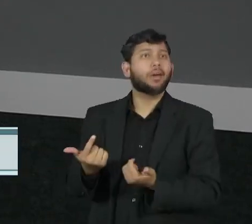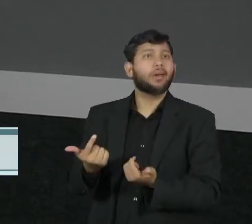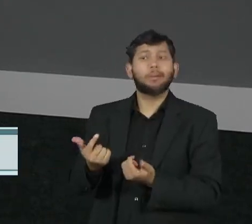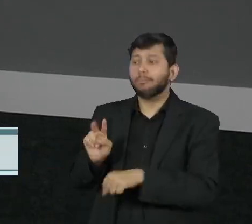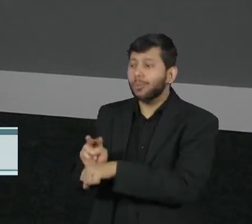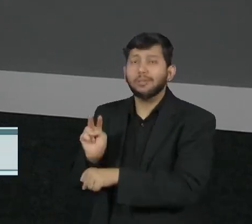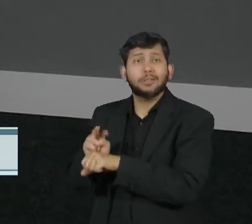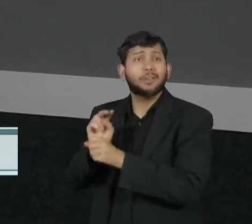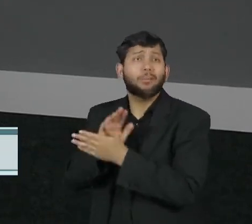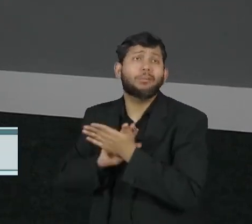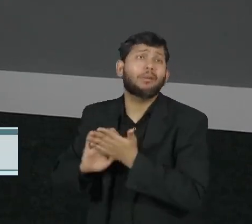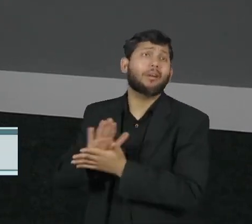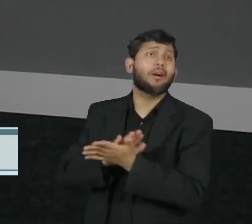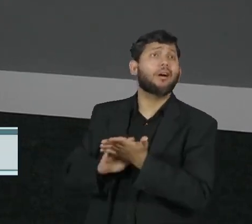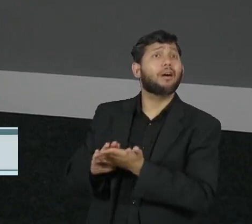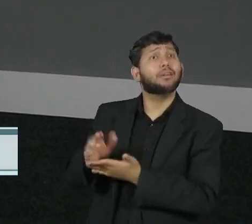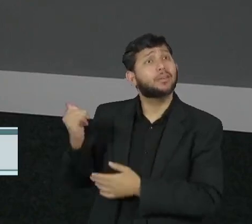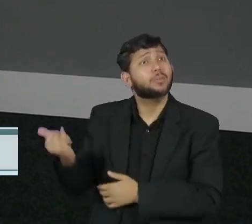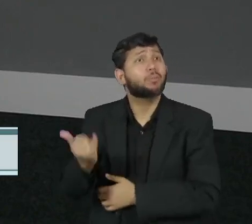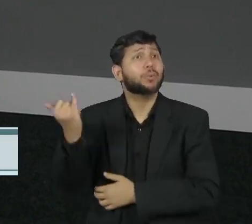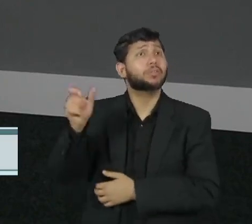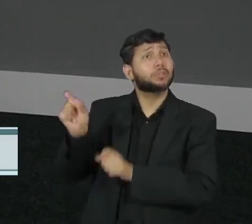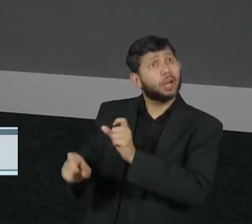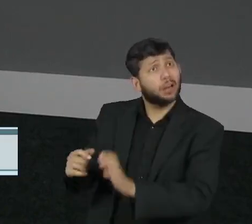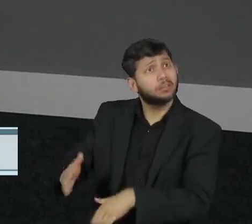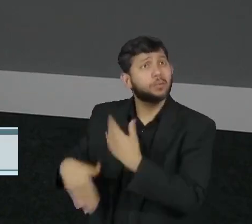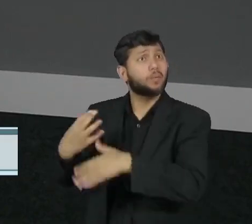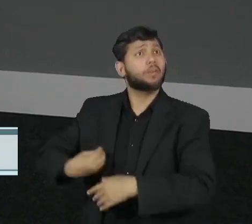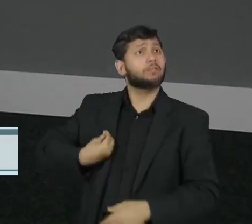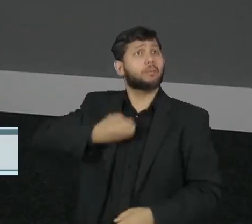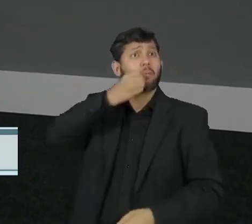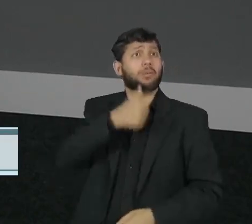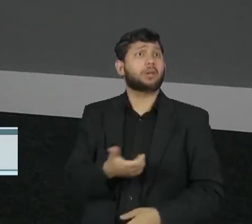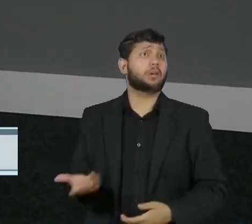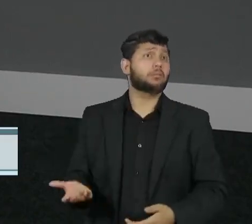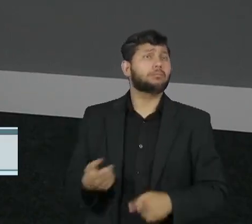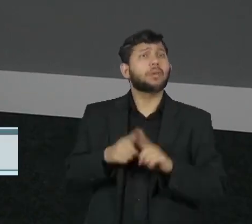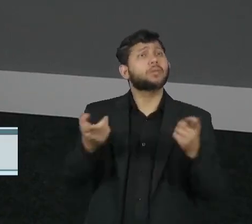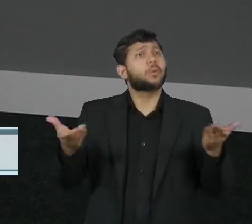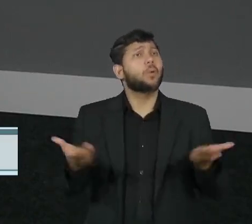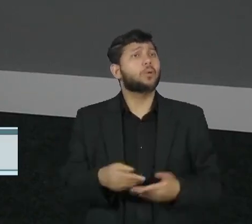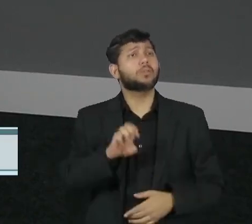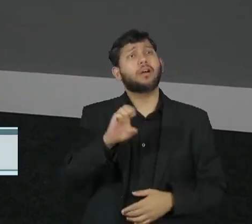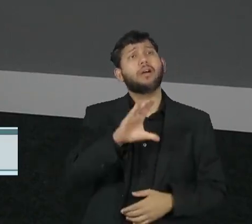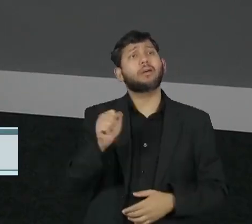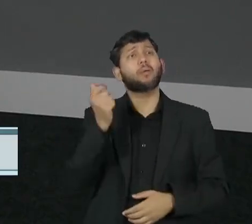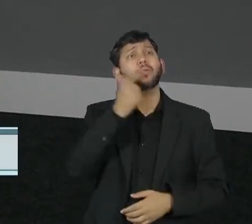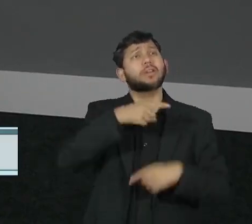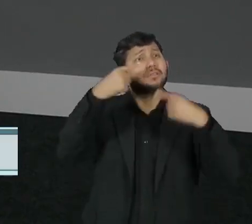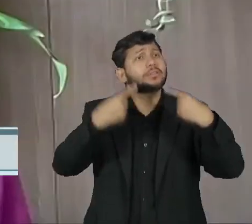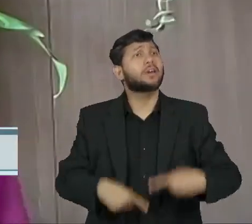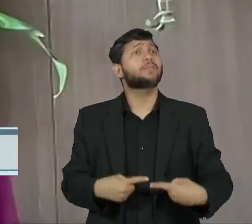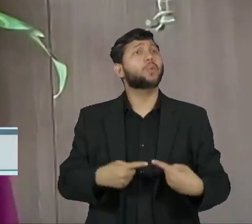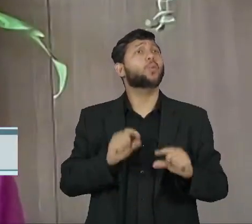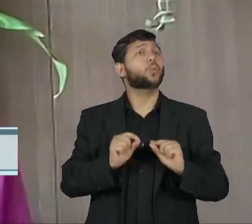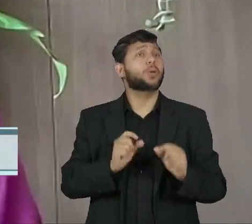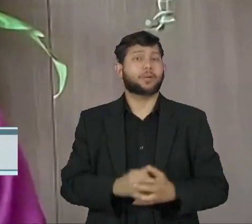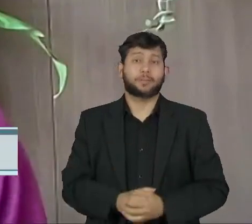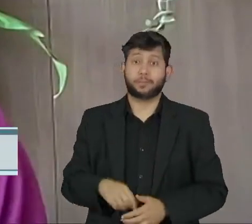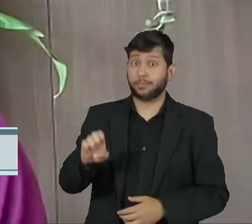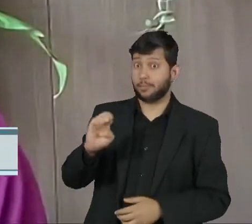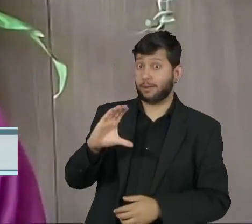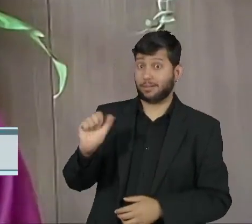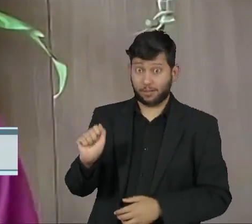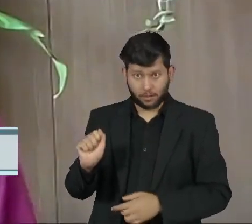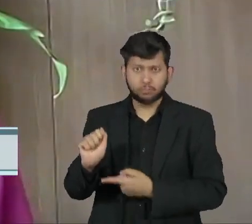protetivas fundamentais para o desenvolvimento da vida. Quais são os principais desafios para que o ECA realmente cumpra o seu papel? Com o ECA nós